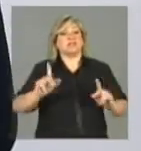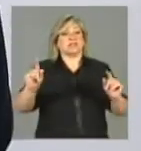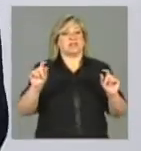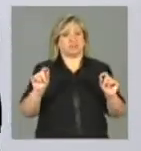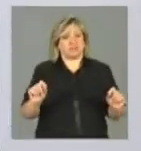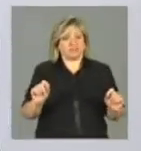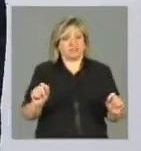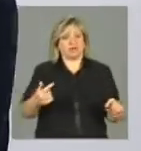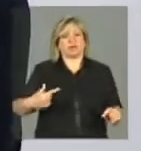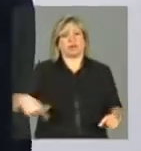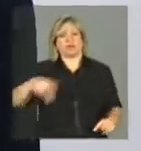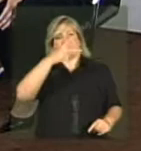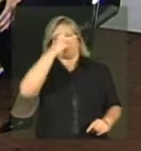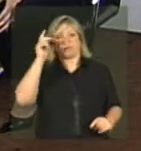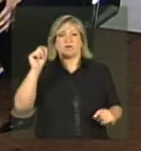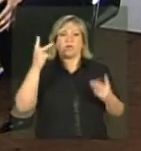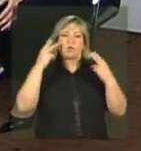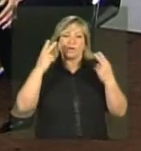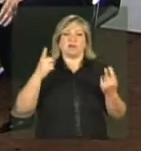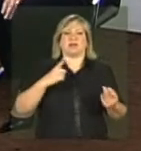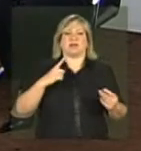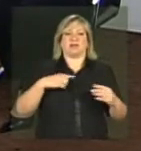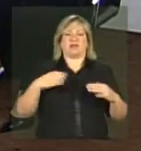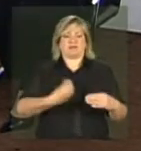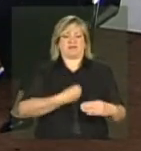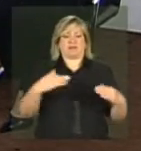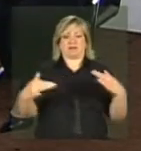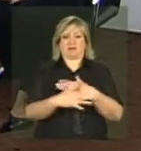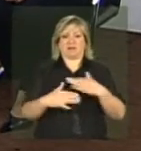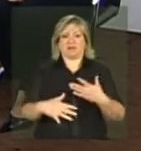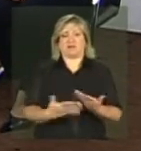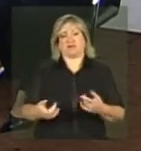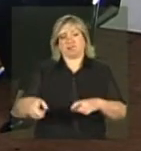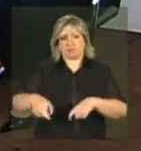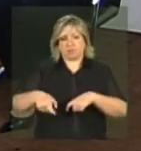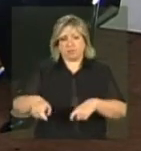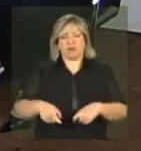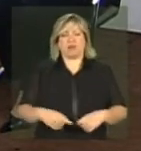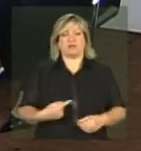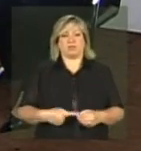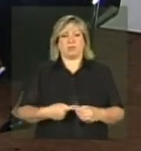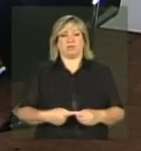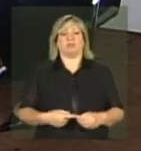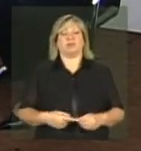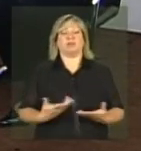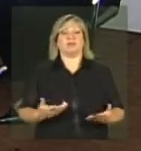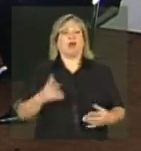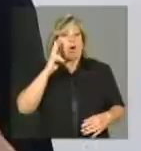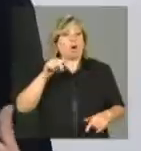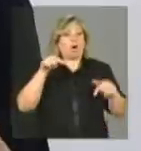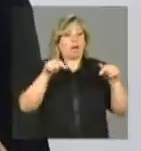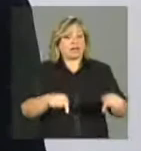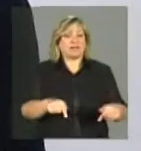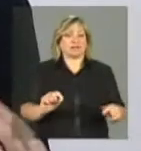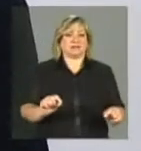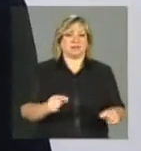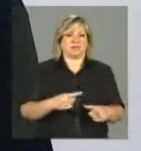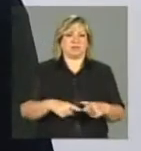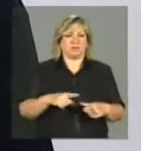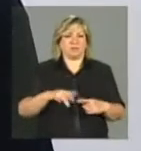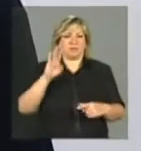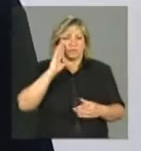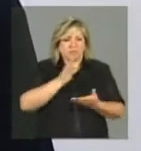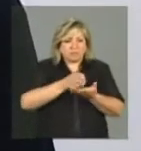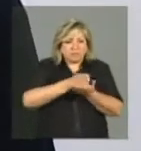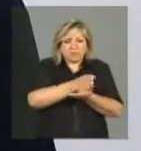que é diferente daquelas pessoas, por exemplo, que vivem na área urbana, que vivem na área rural. Então, olhar para esses problemas no foco